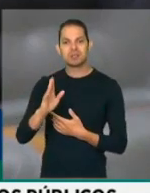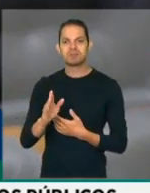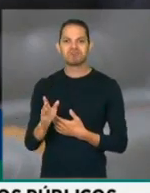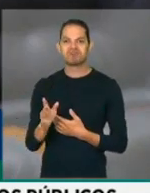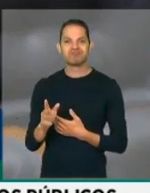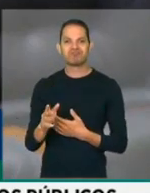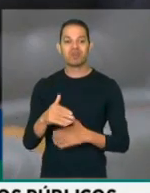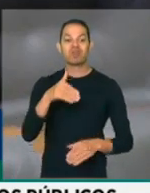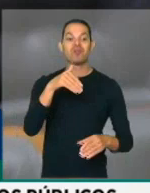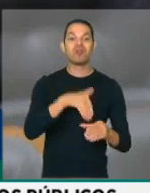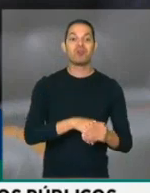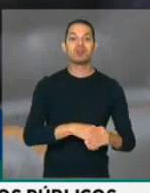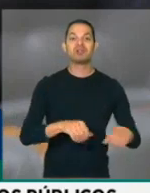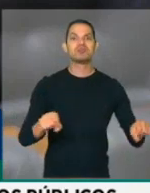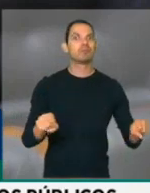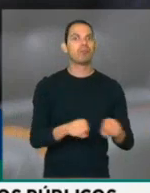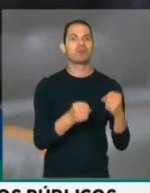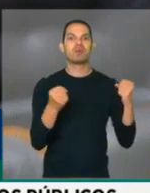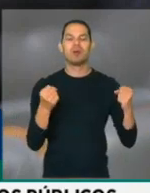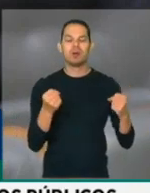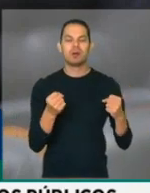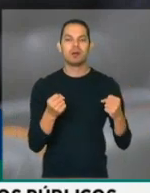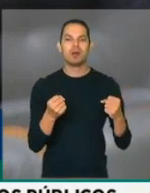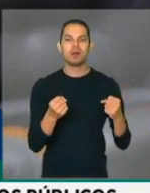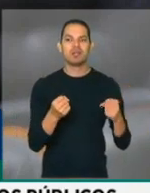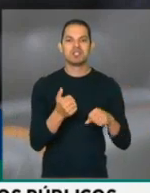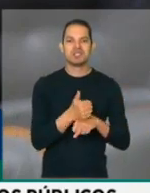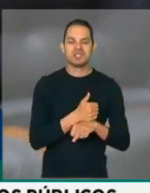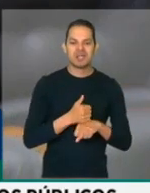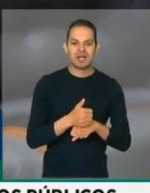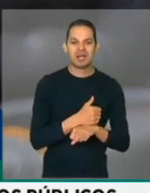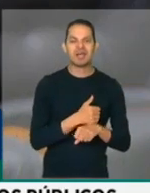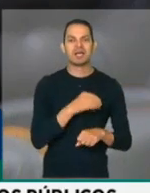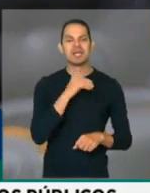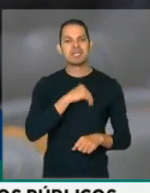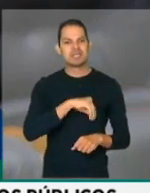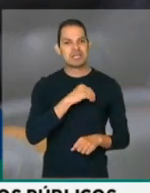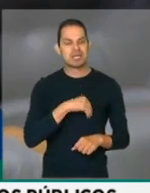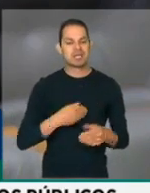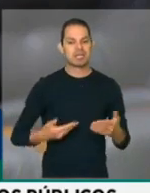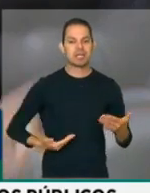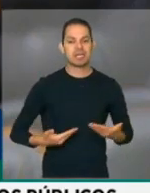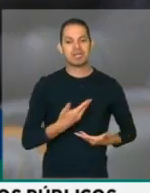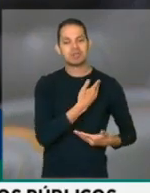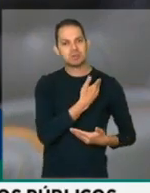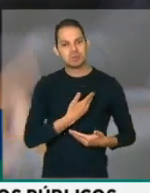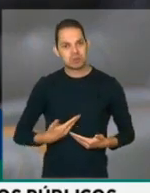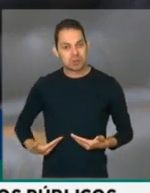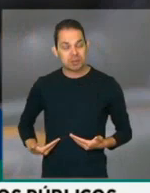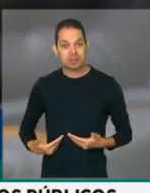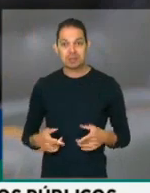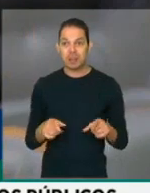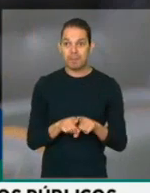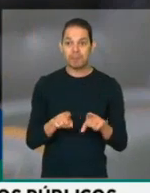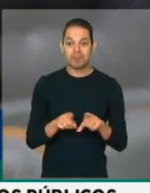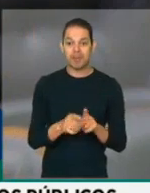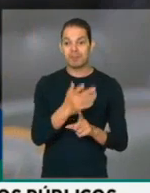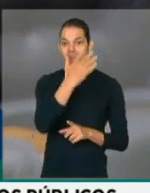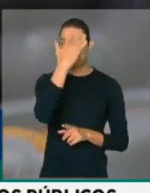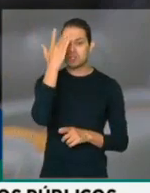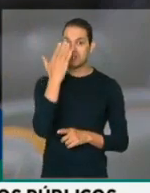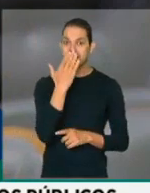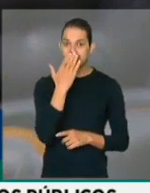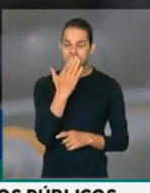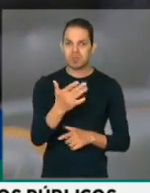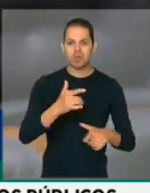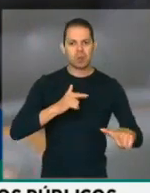esteja votando a destruição de carreira e salário de trabalhador brasileiro, inclusive daqueles que estão à frente